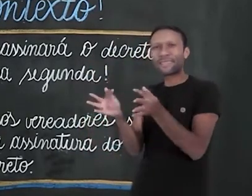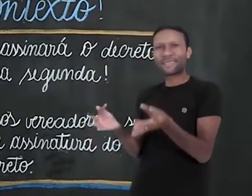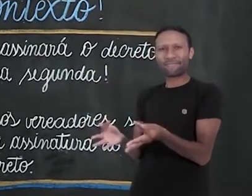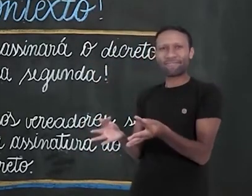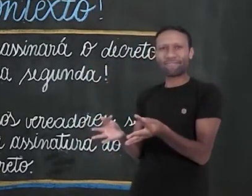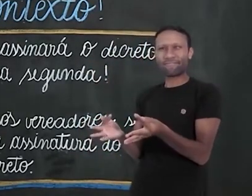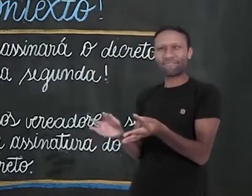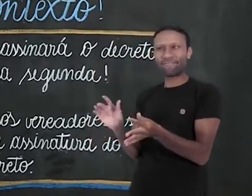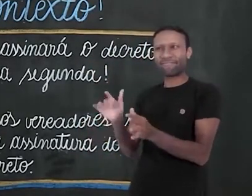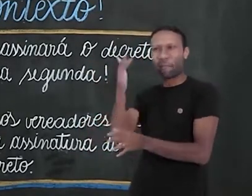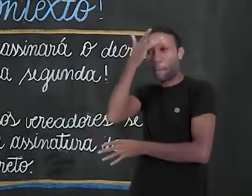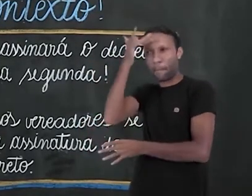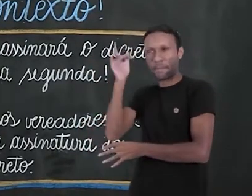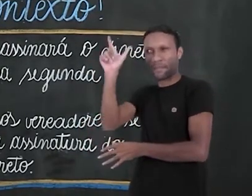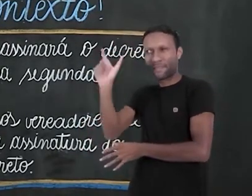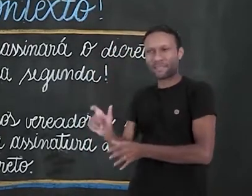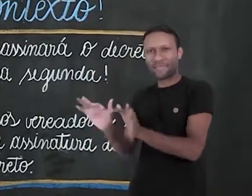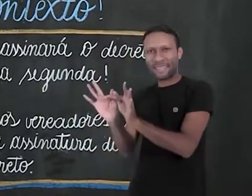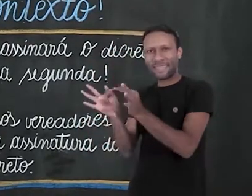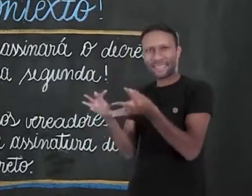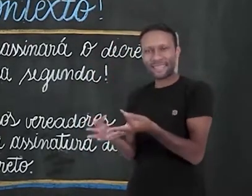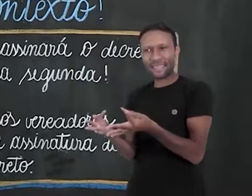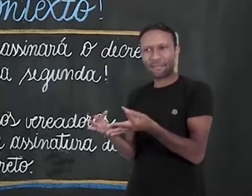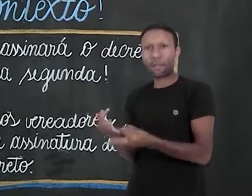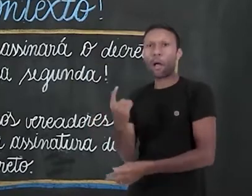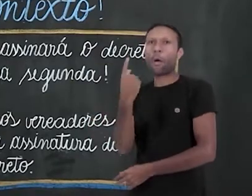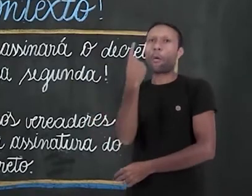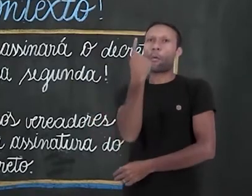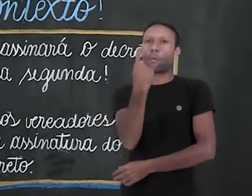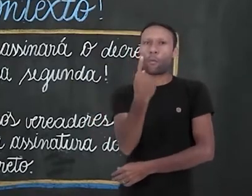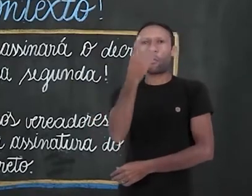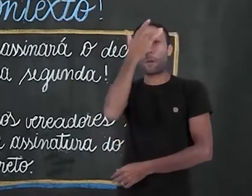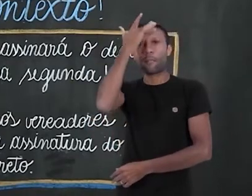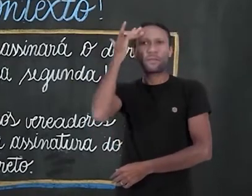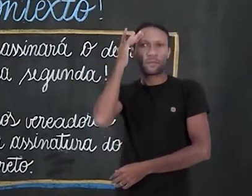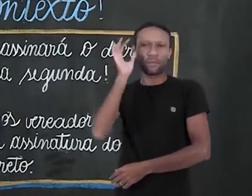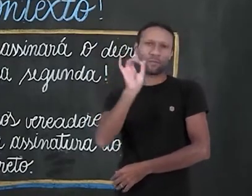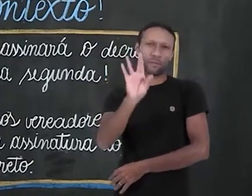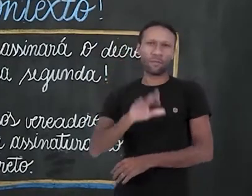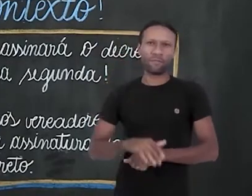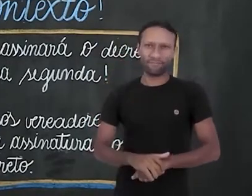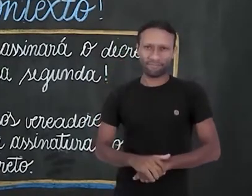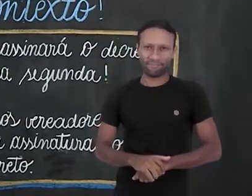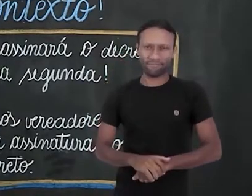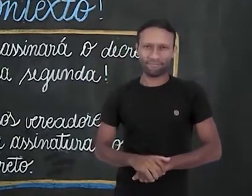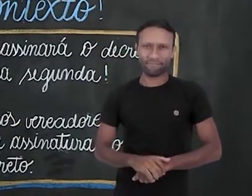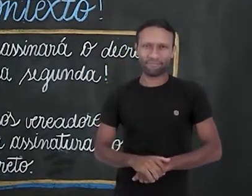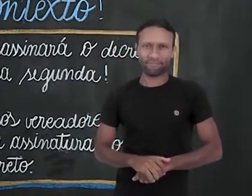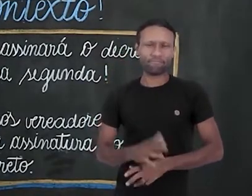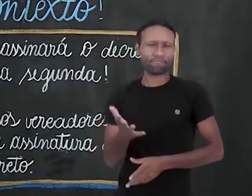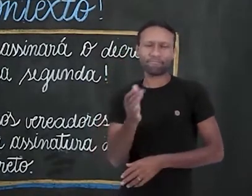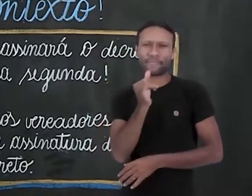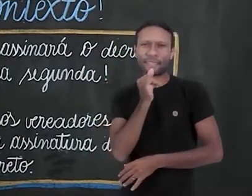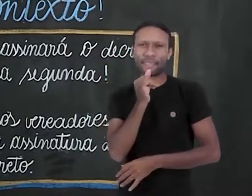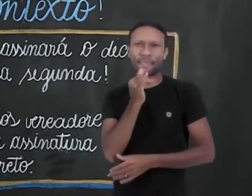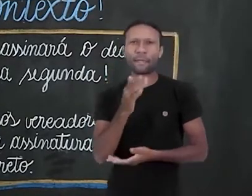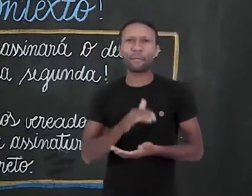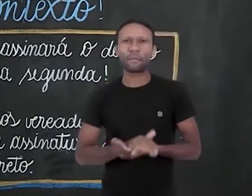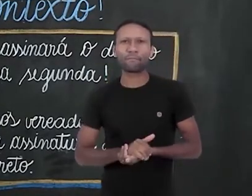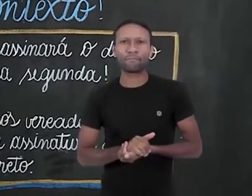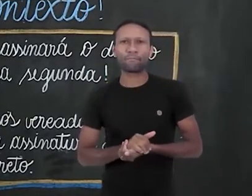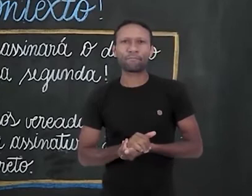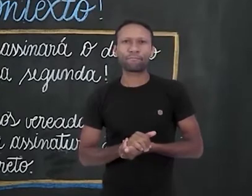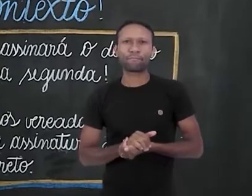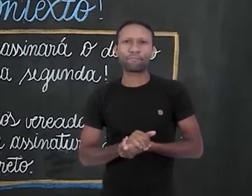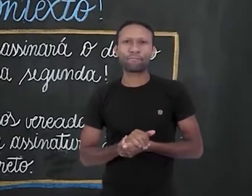que há apenas um núcleo. Ou seja, eu estou me referindo a um elemento em especial. Nesse exemplo, aqui parece